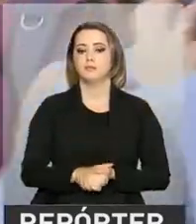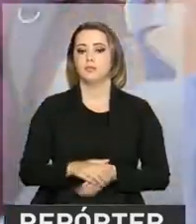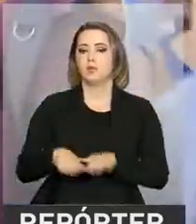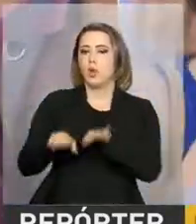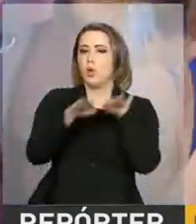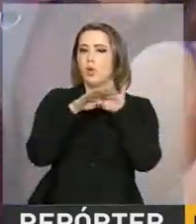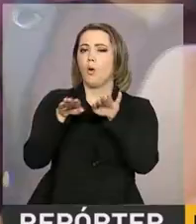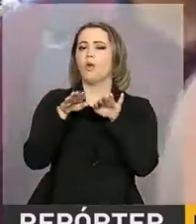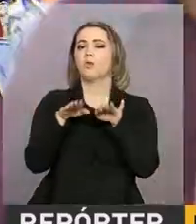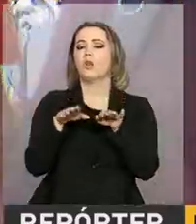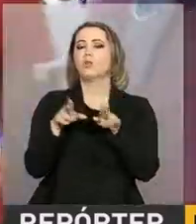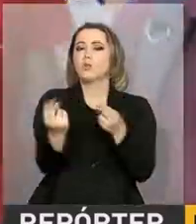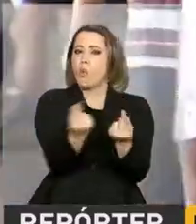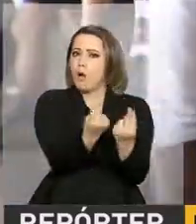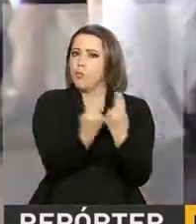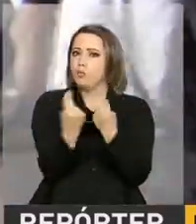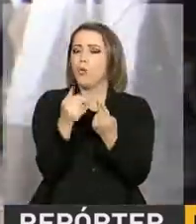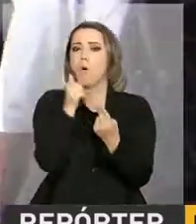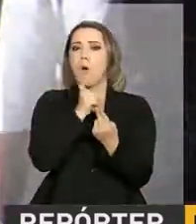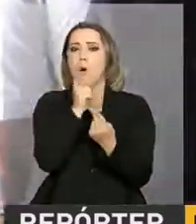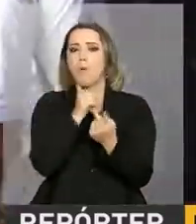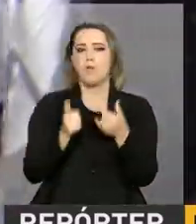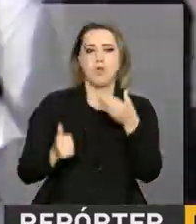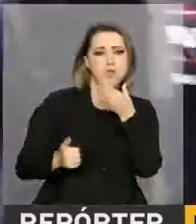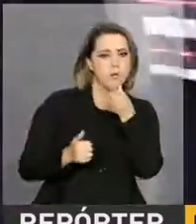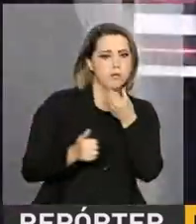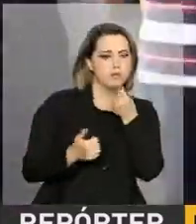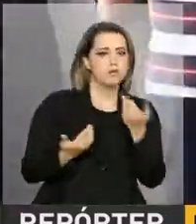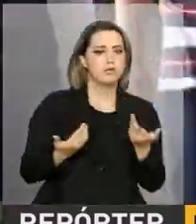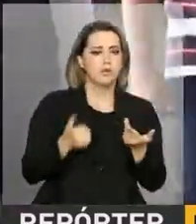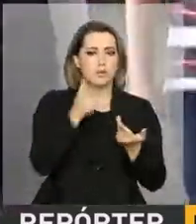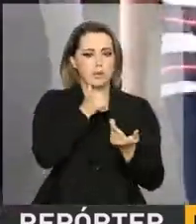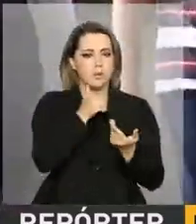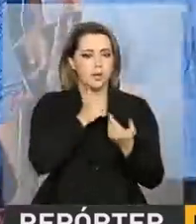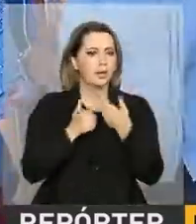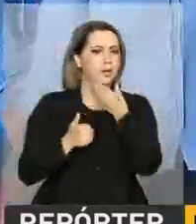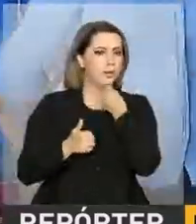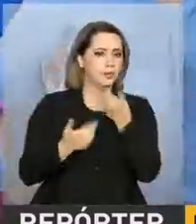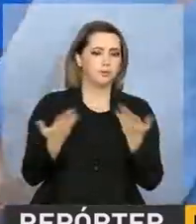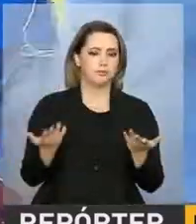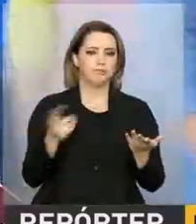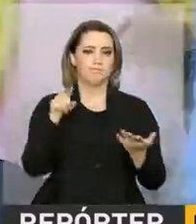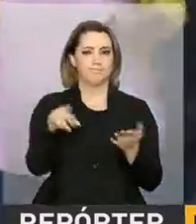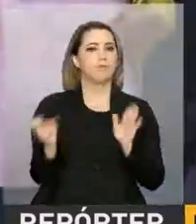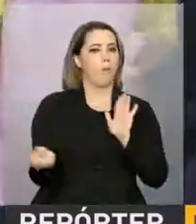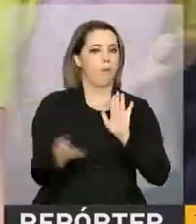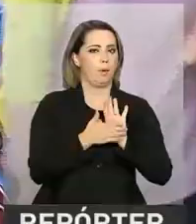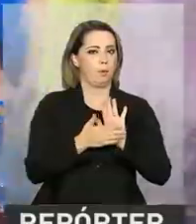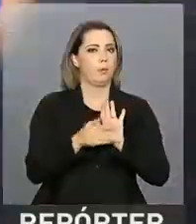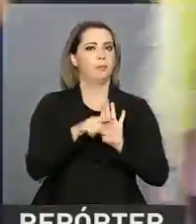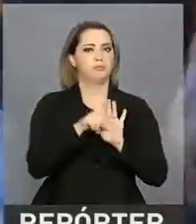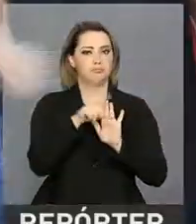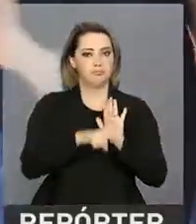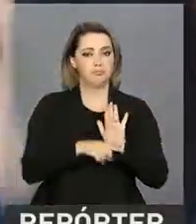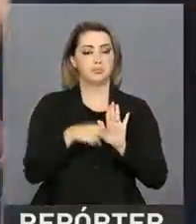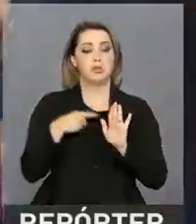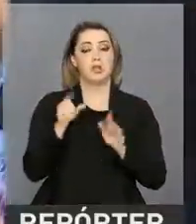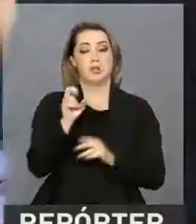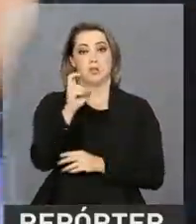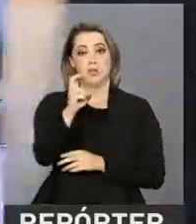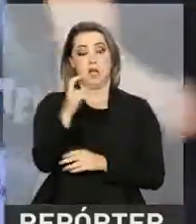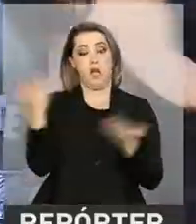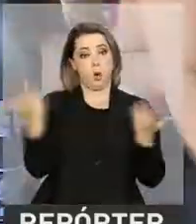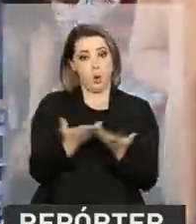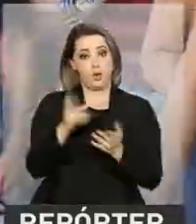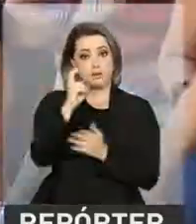Igualdade entre homens e mulheres. Essa é uma das propostas da reforma da Previdência. Pela regra atual, as mulheres podem se aposentar 5